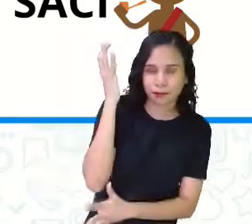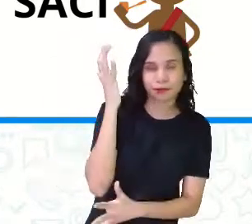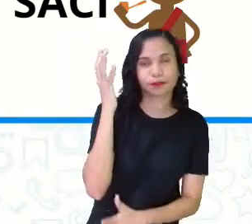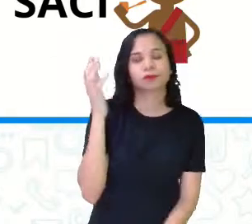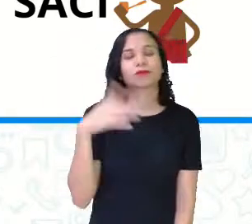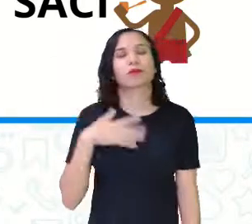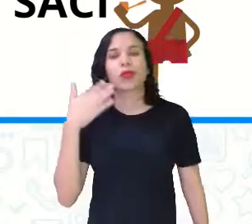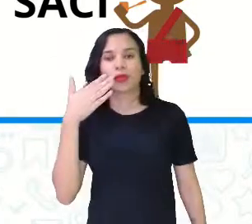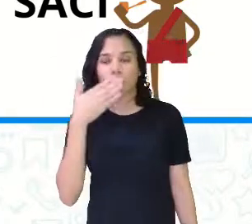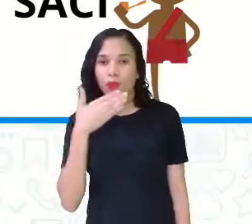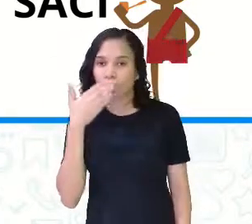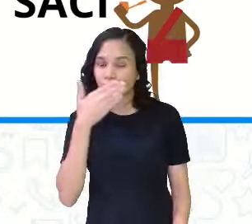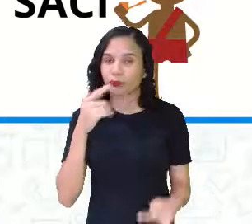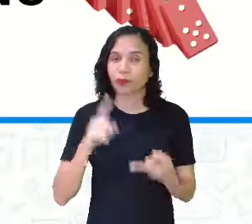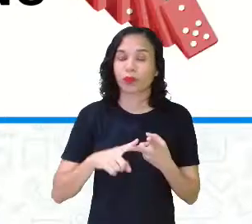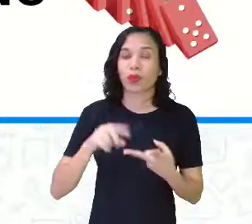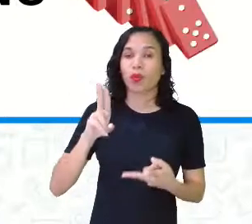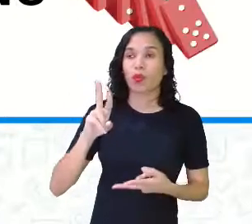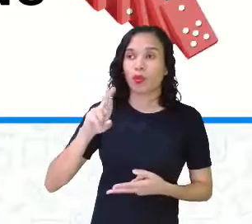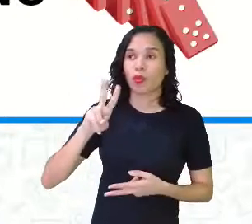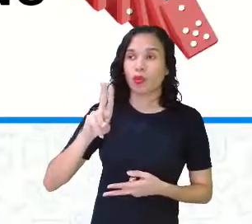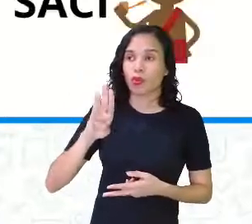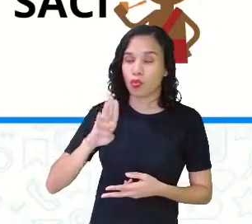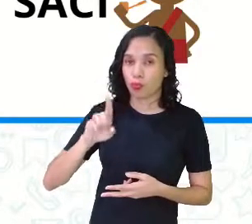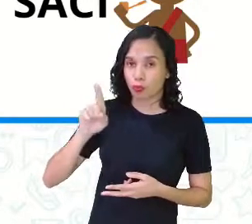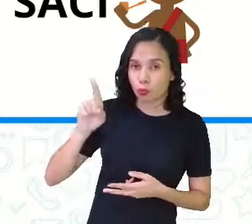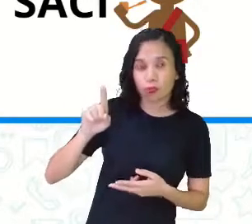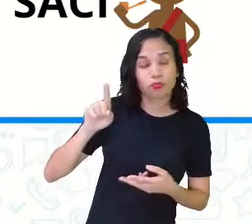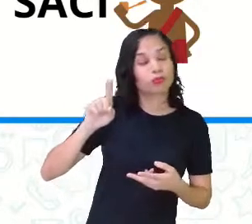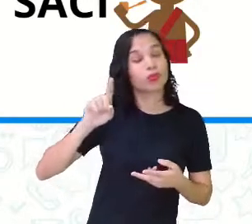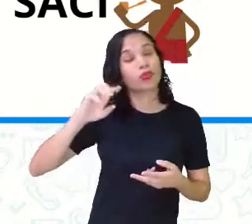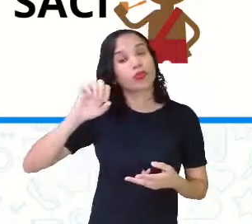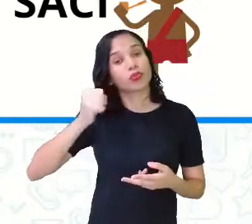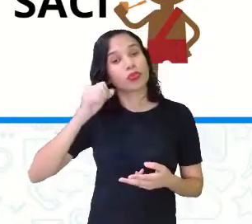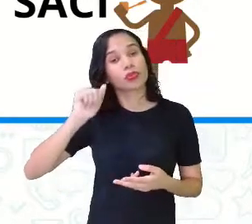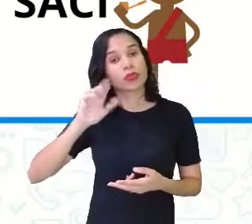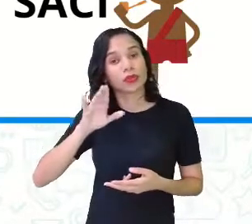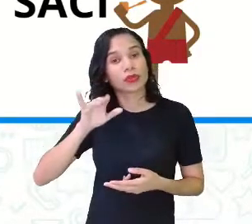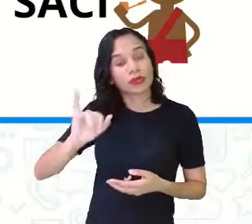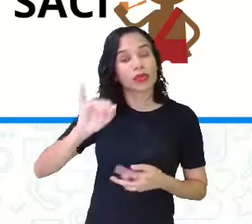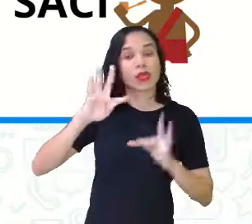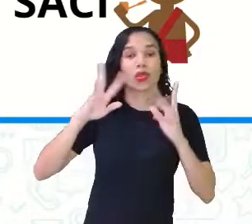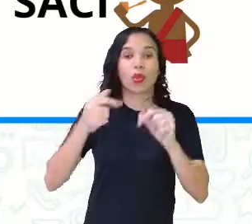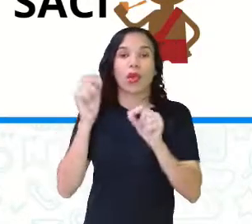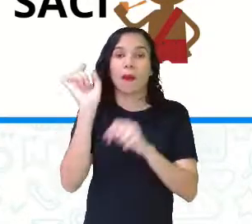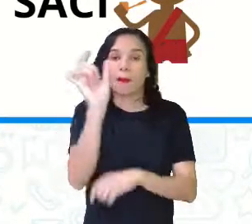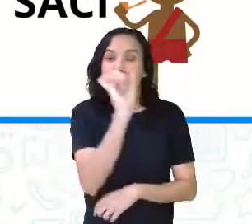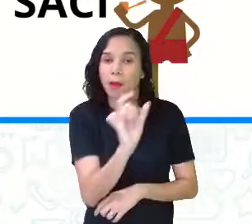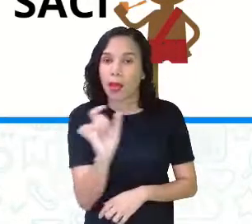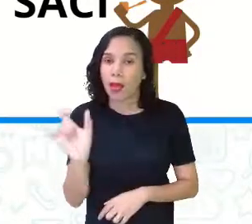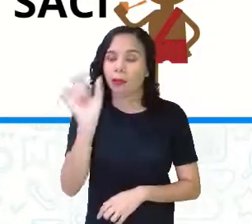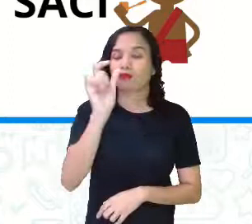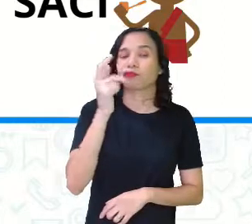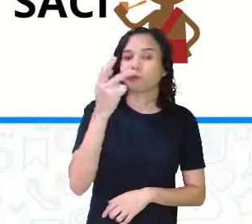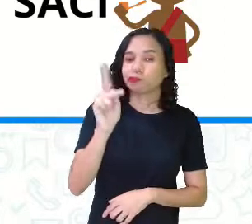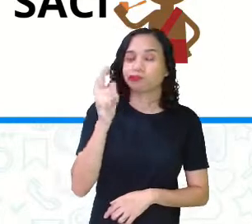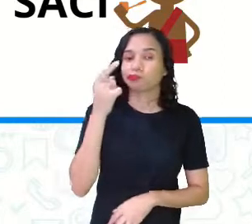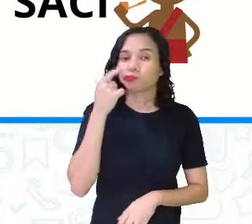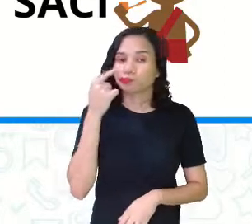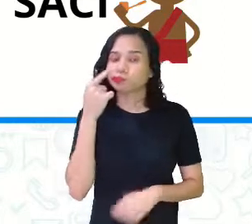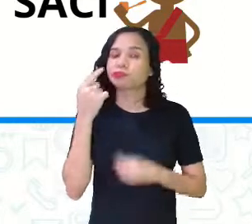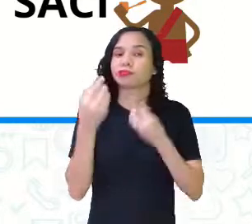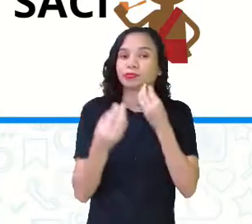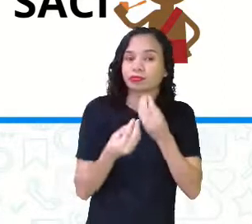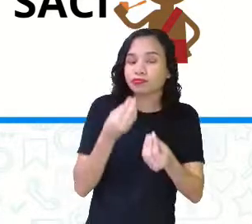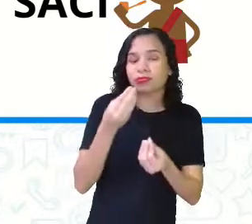Abacaxi, bombom, urubu e saci. Todas elas, se você chamá-las, a sílaba